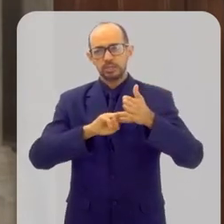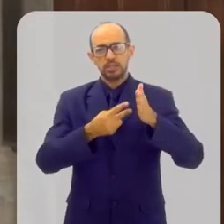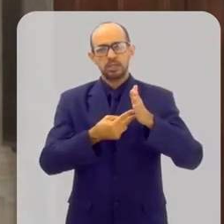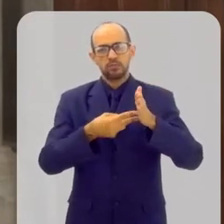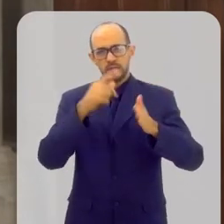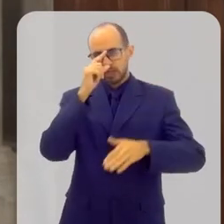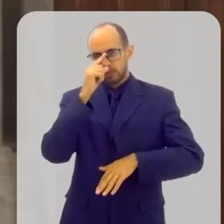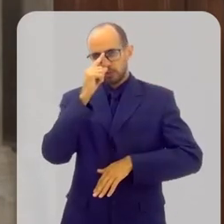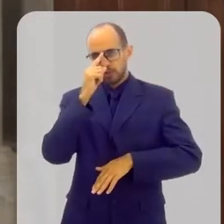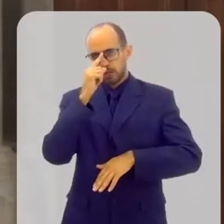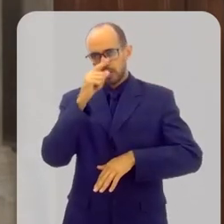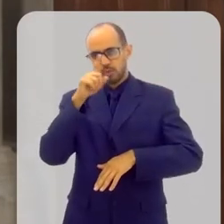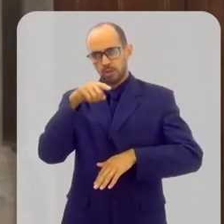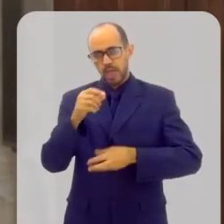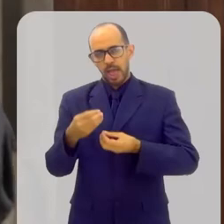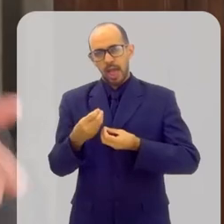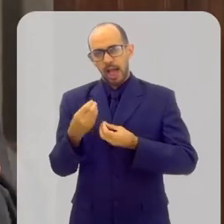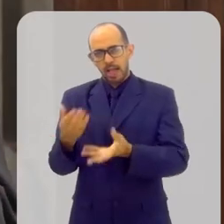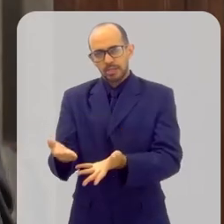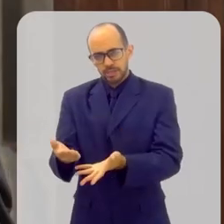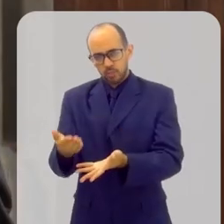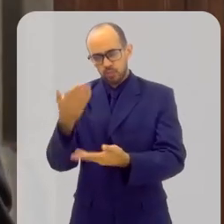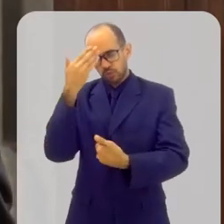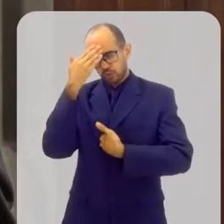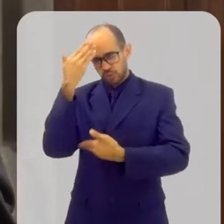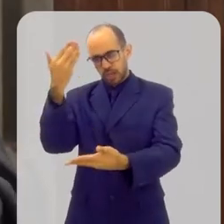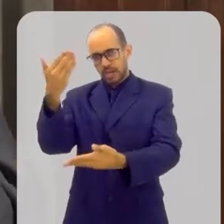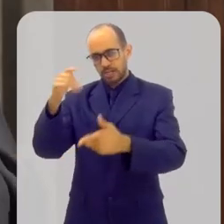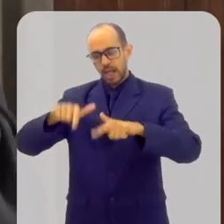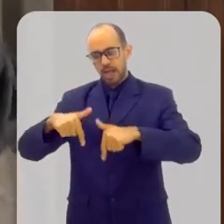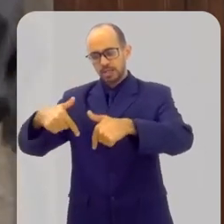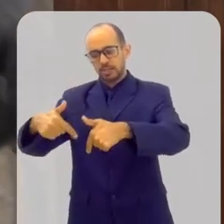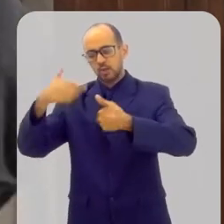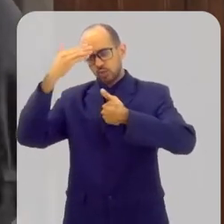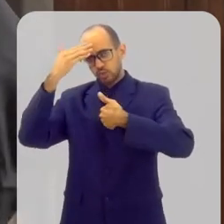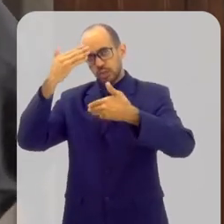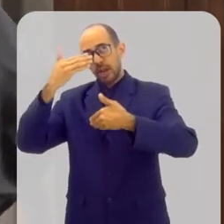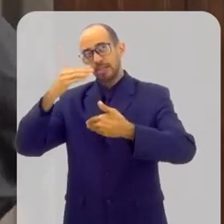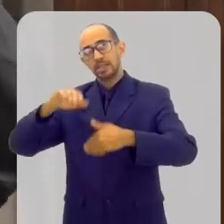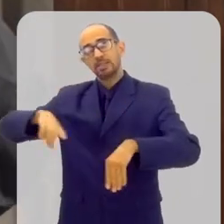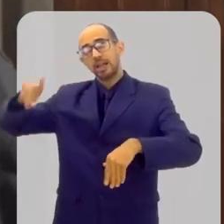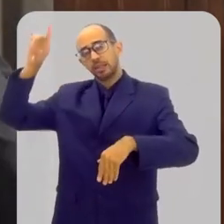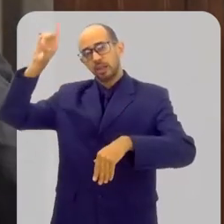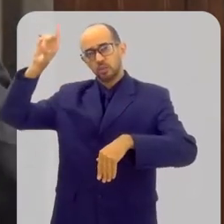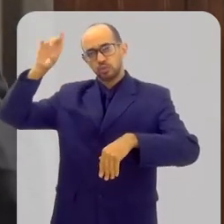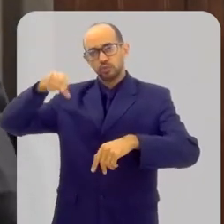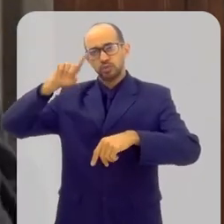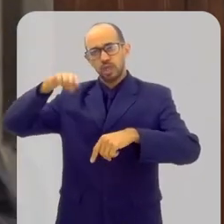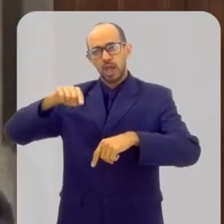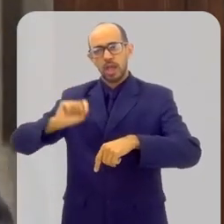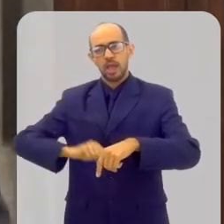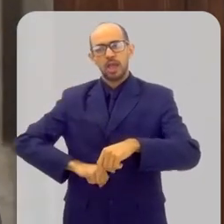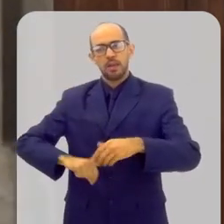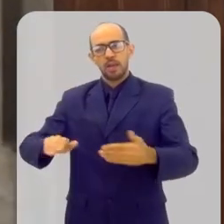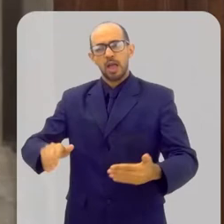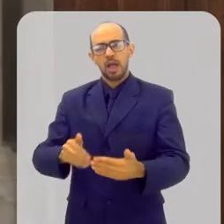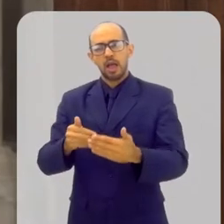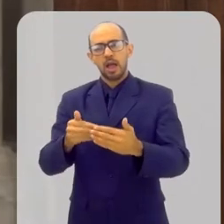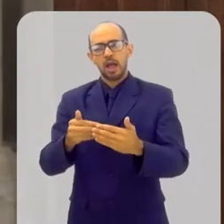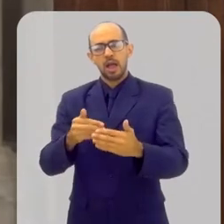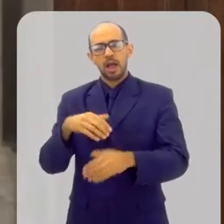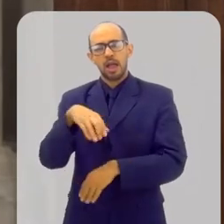significa, em grego, nada mais do que ação de graças. Porque a grande ação de graças a Deus que nós fazemos é a